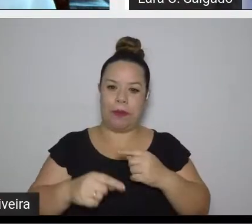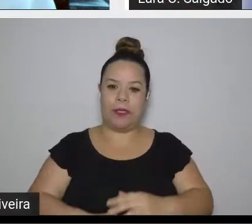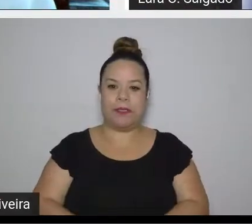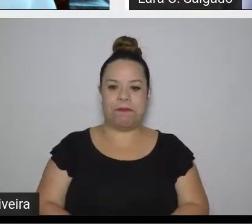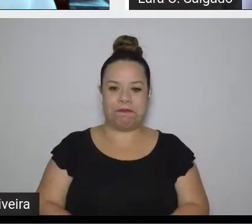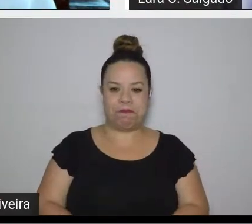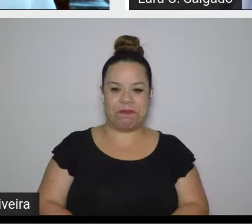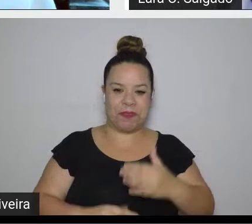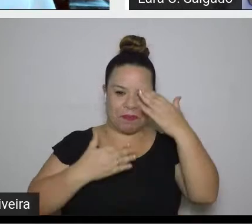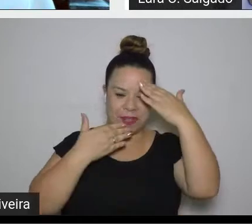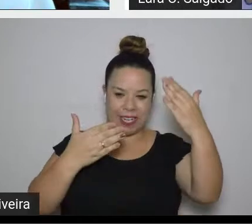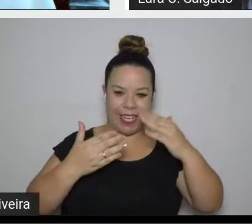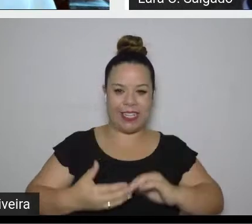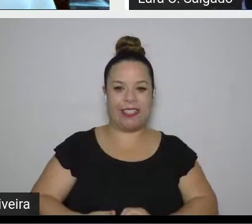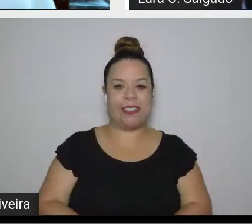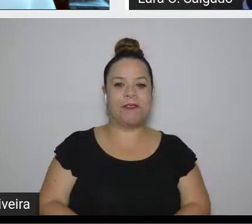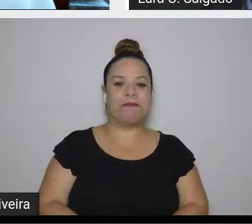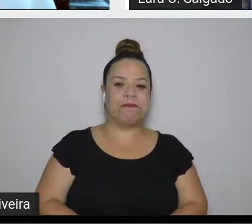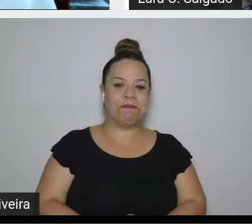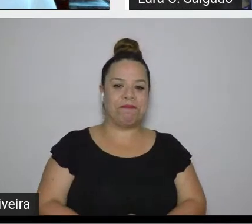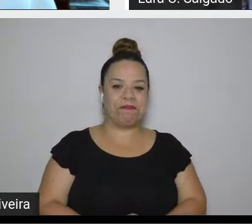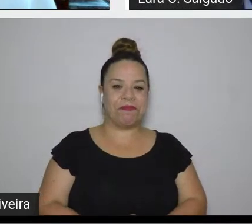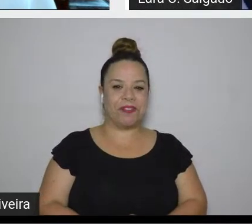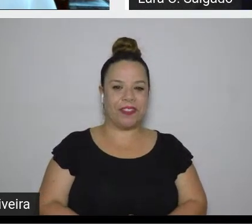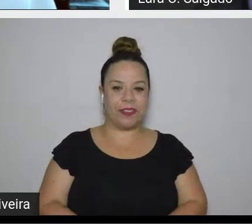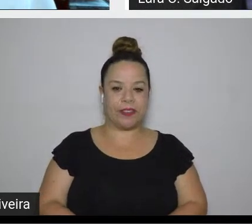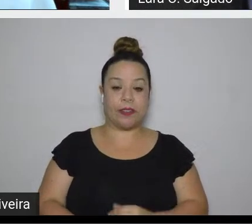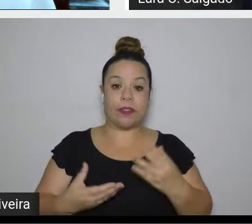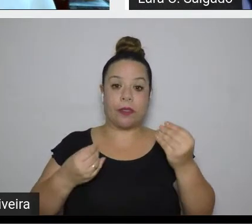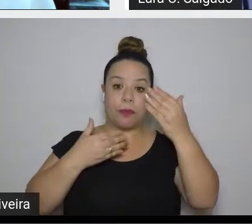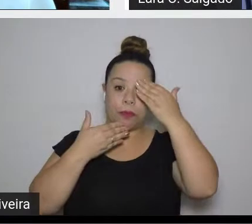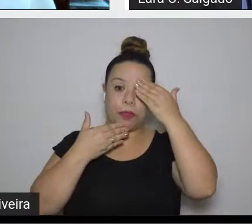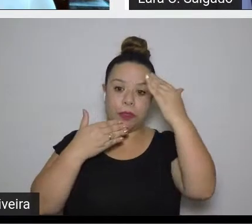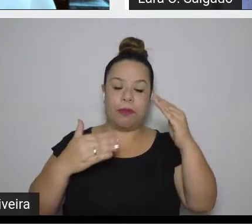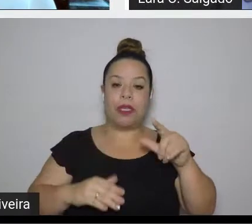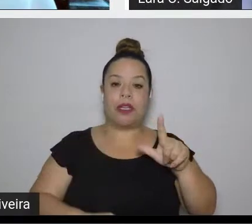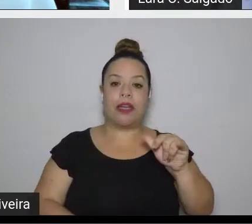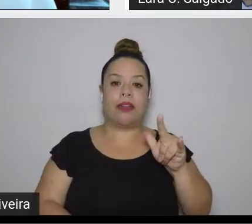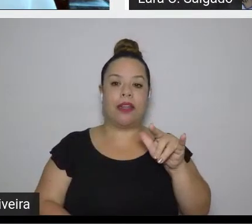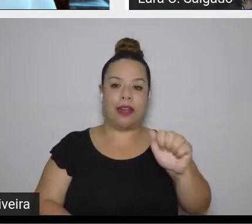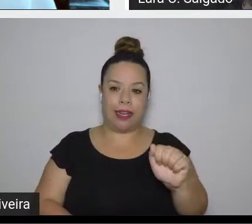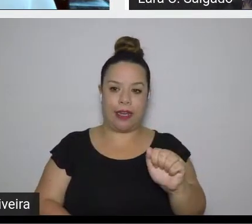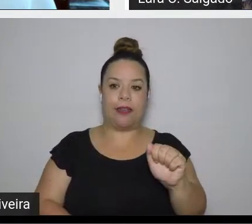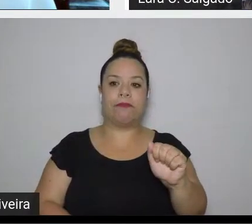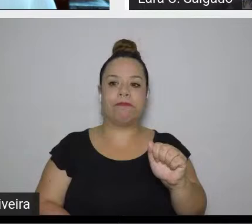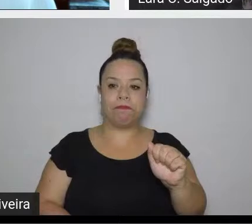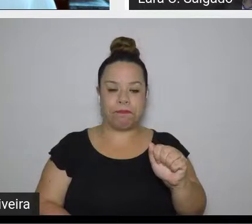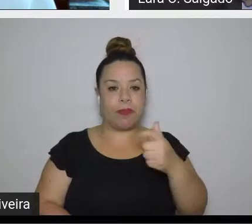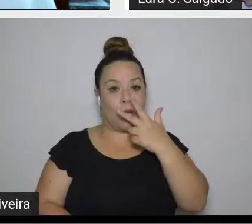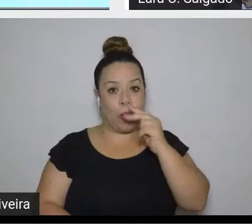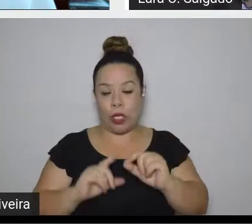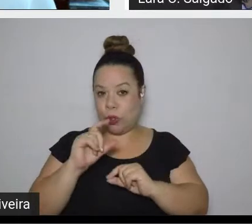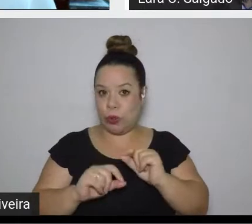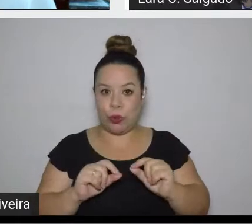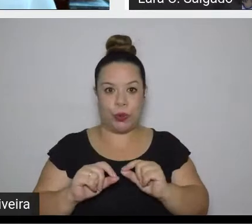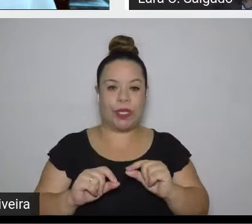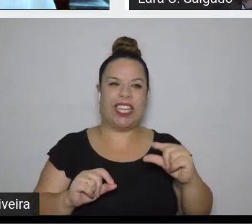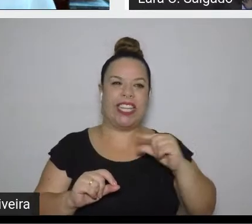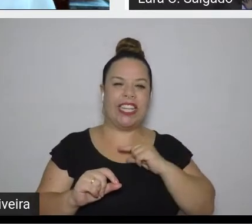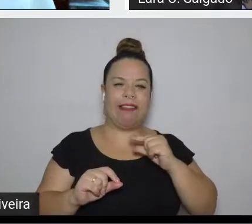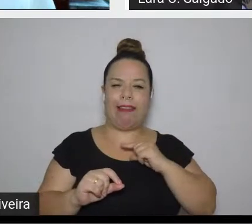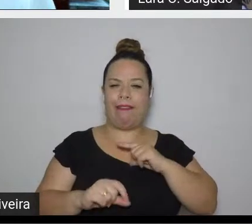Obrigado. Muito obrigada, Leila. Acho que esse sobrevoo foi